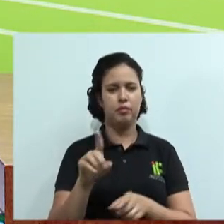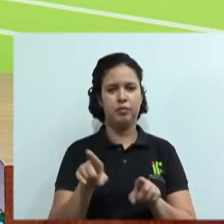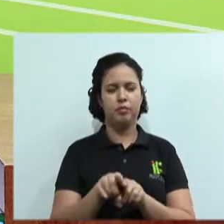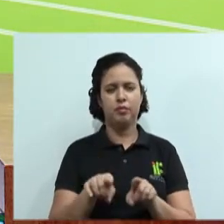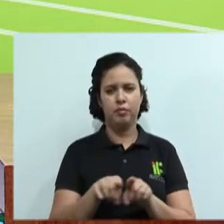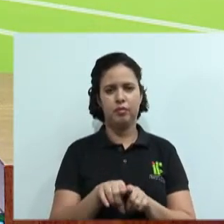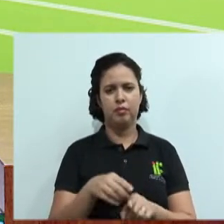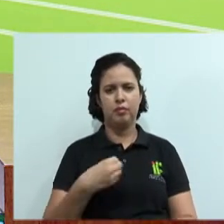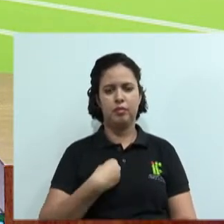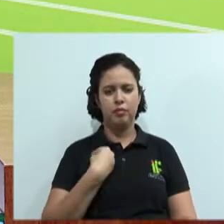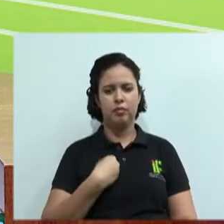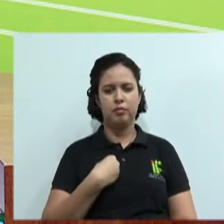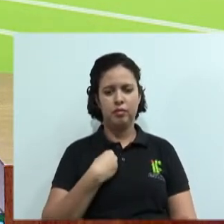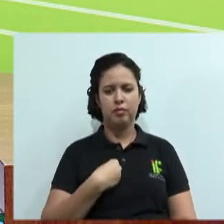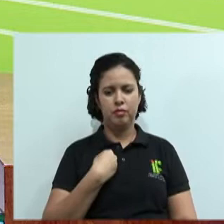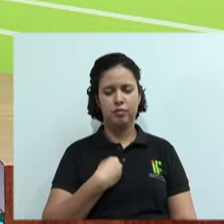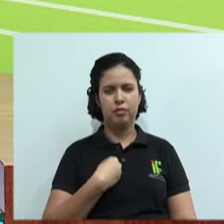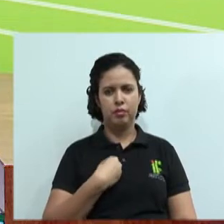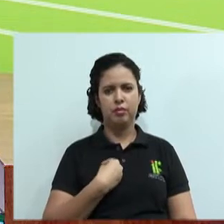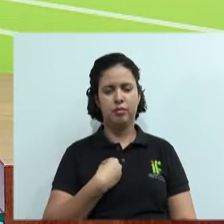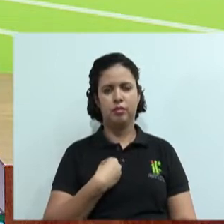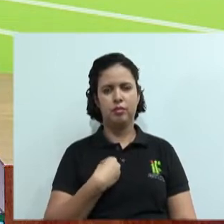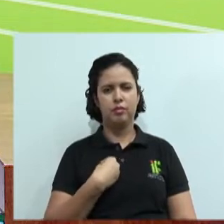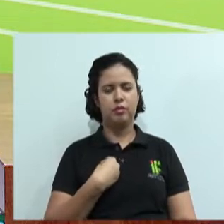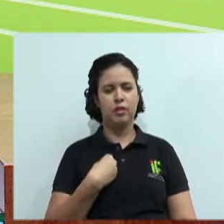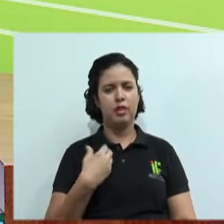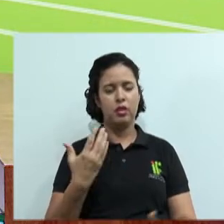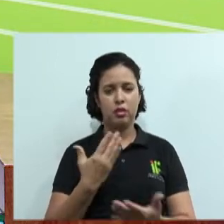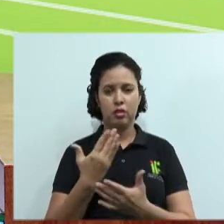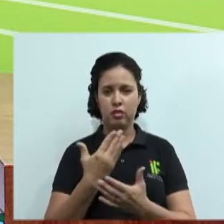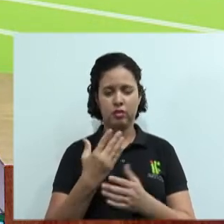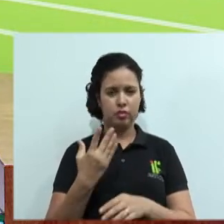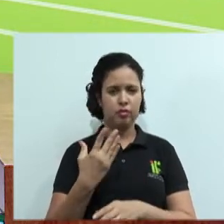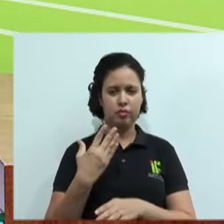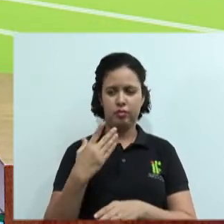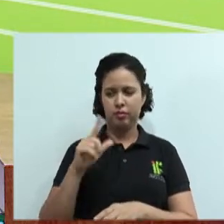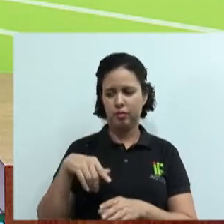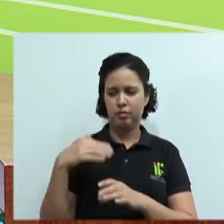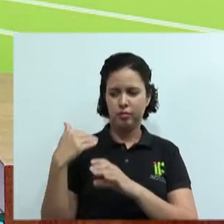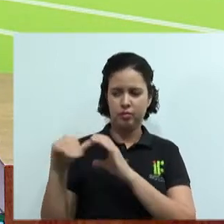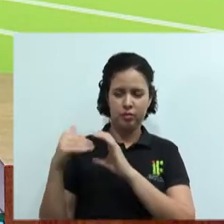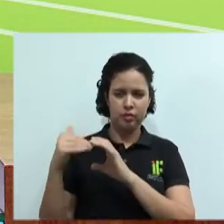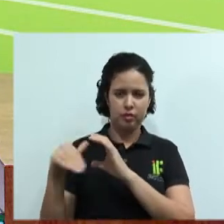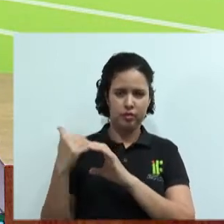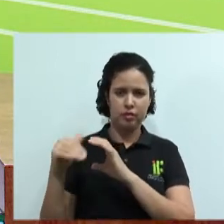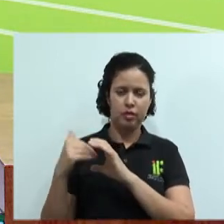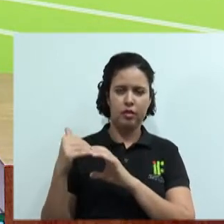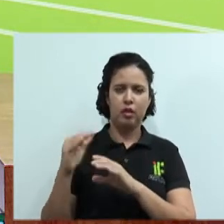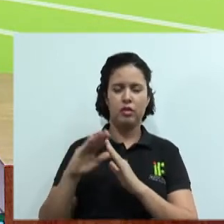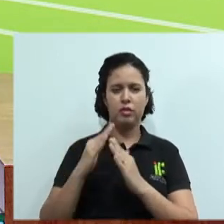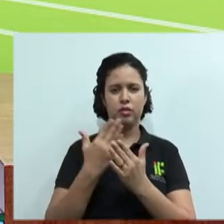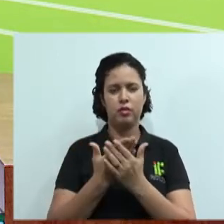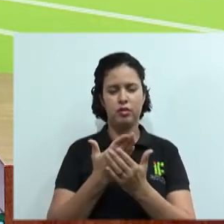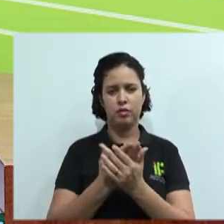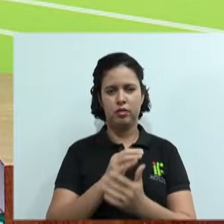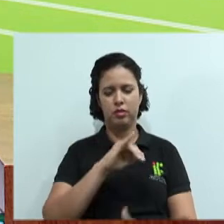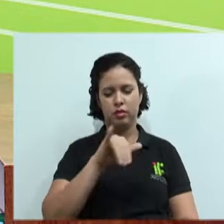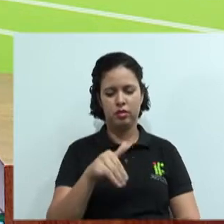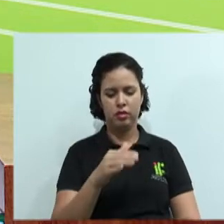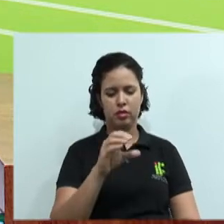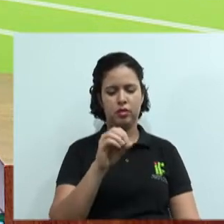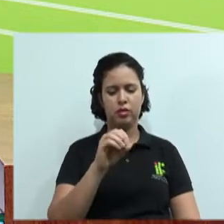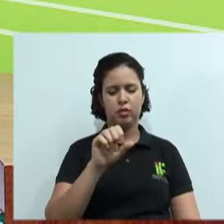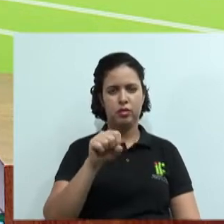Professor, eu gostaria até de mandar um recado aqui, os alunos mandaram aí, quem está online aí, lá a Escola João Marques, no